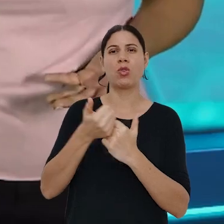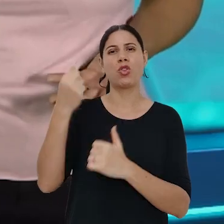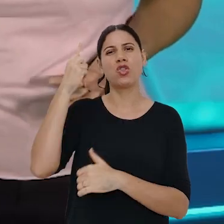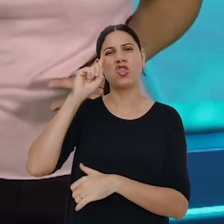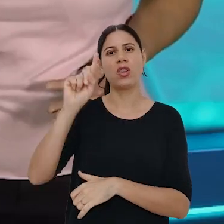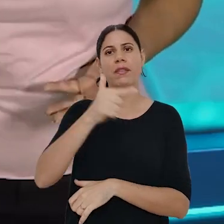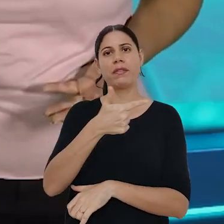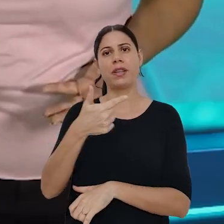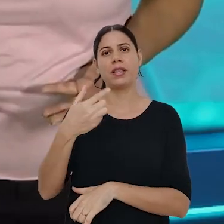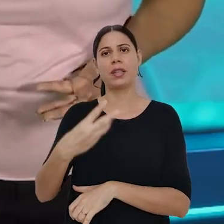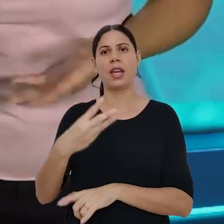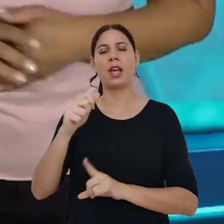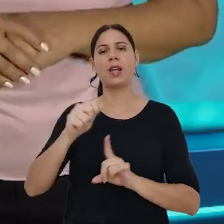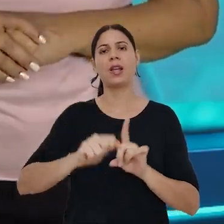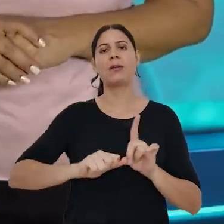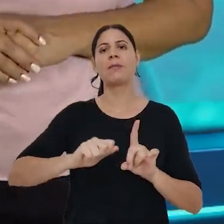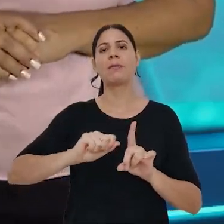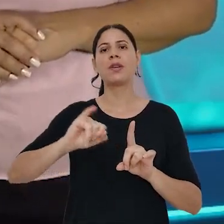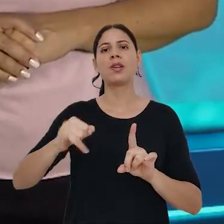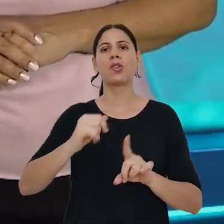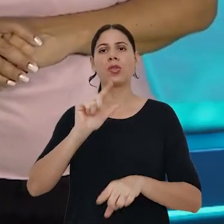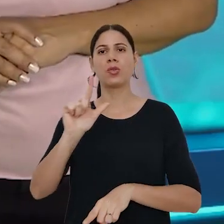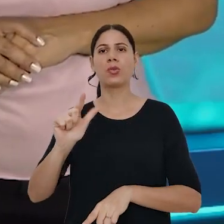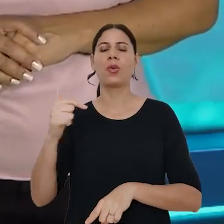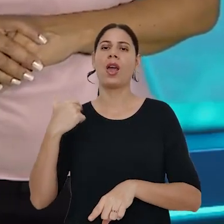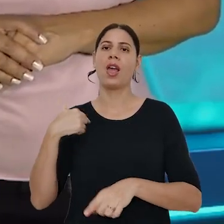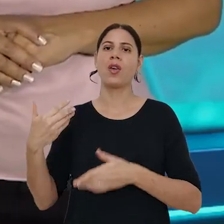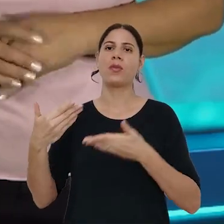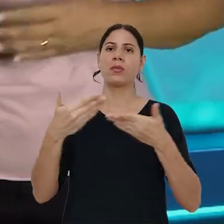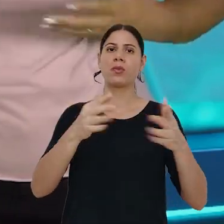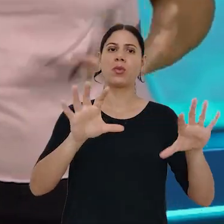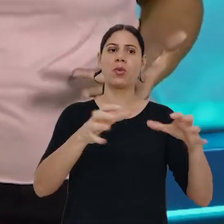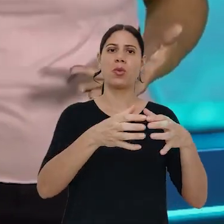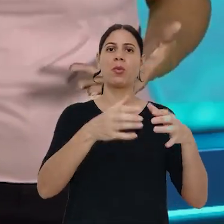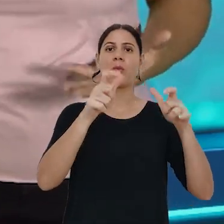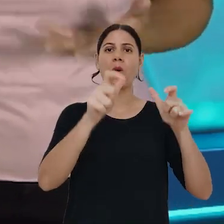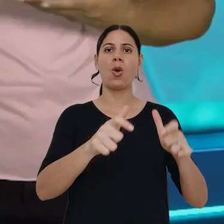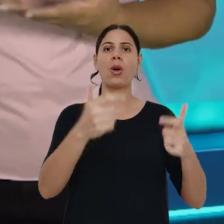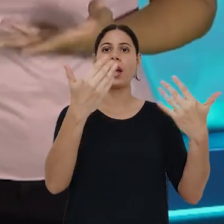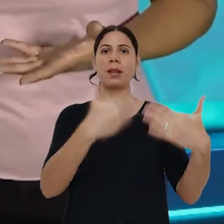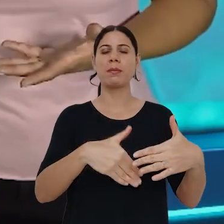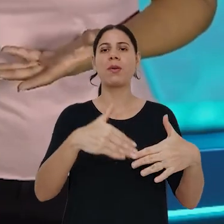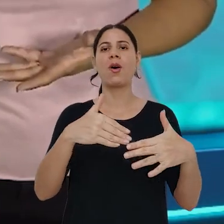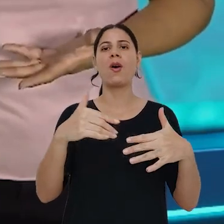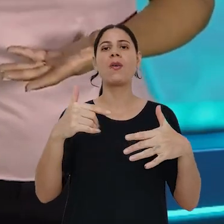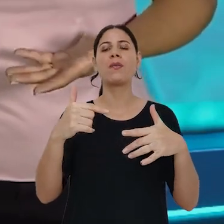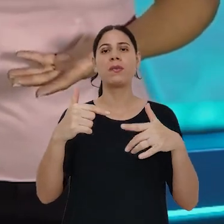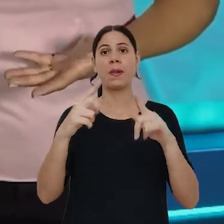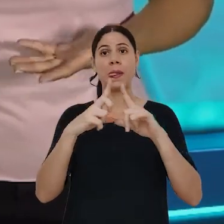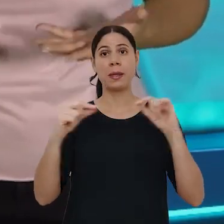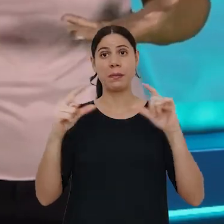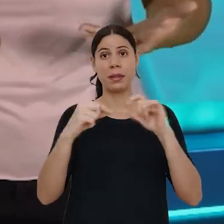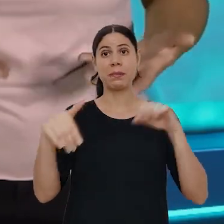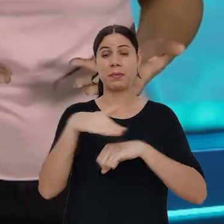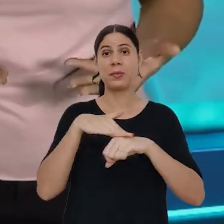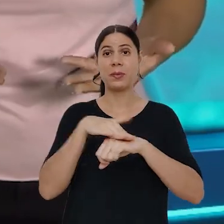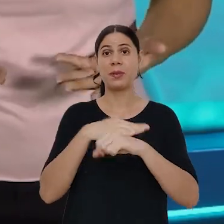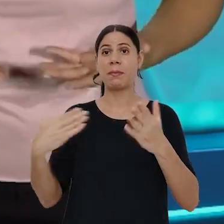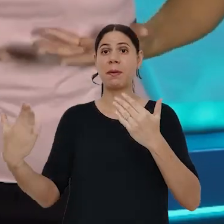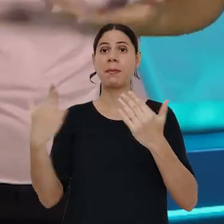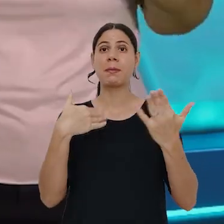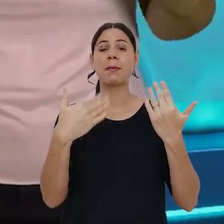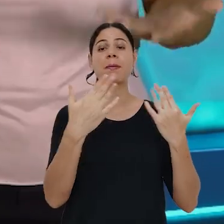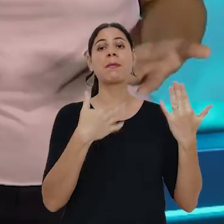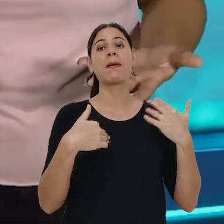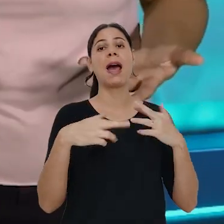no último dia 23 de julho. Eu fui com a nossa equipe até um dos locais de prova em Brasília e conversei com os candidatos